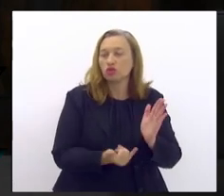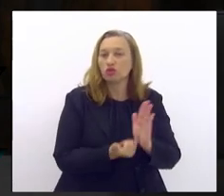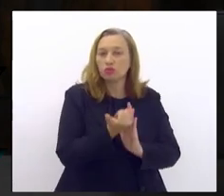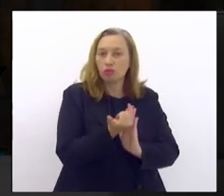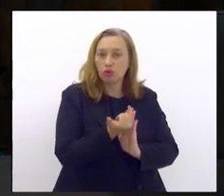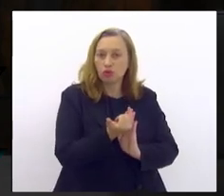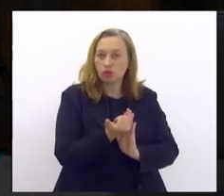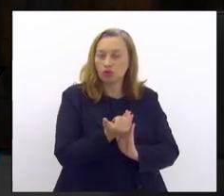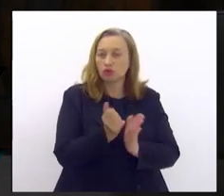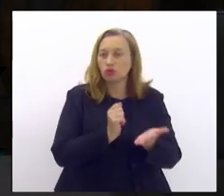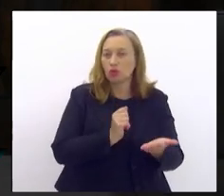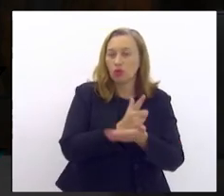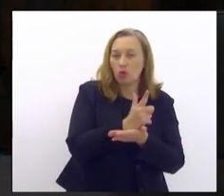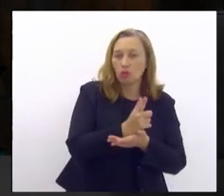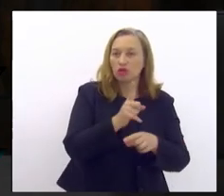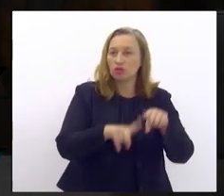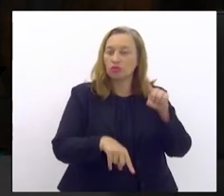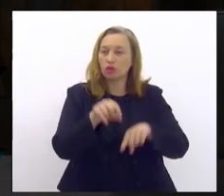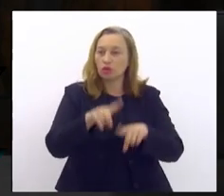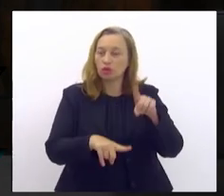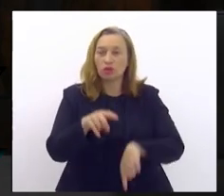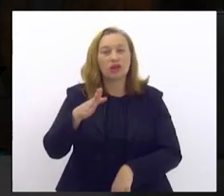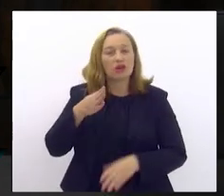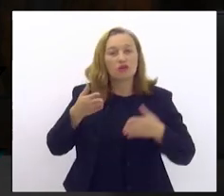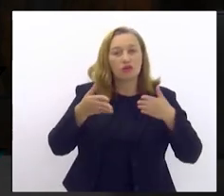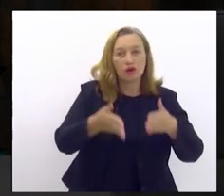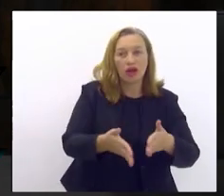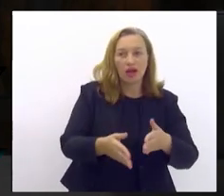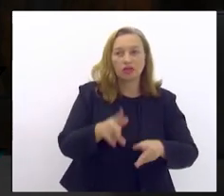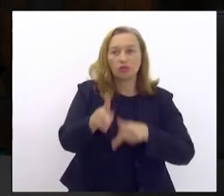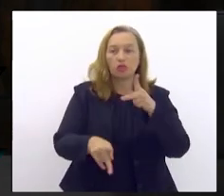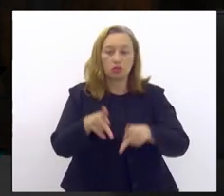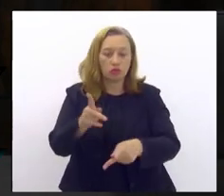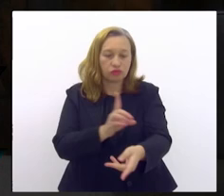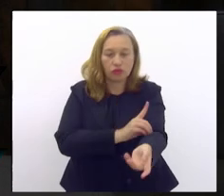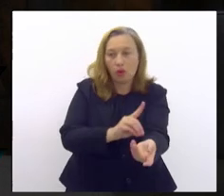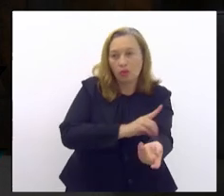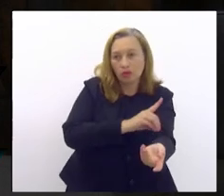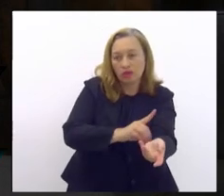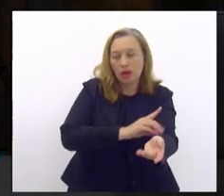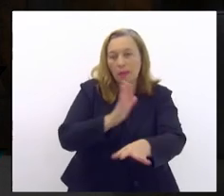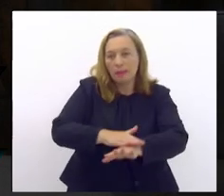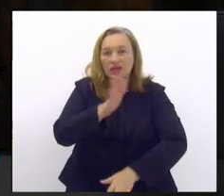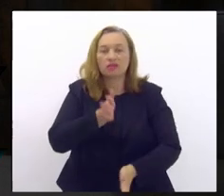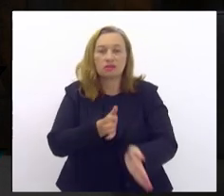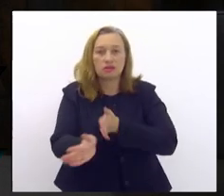sapato específico para o diabético seja mais acessível à população.